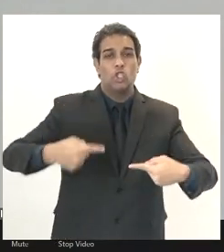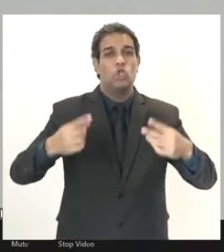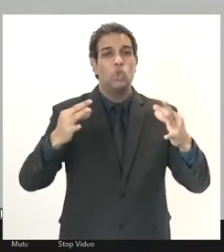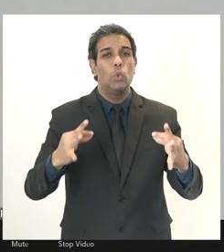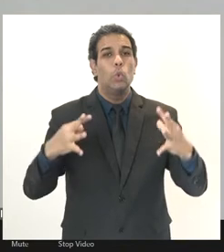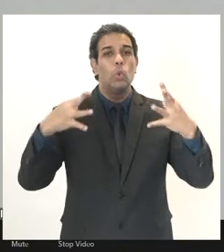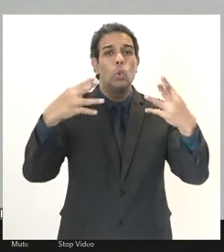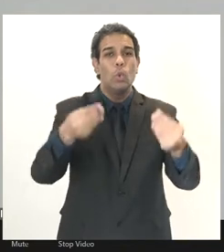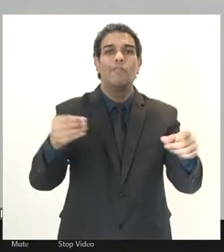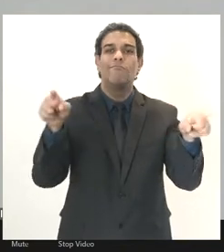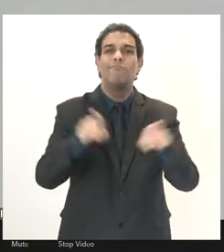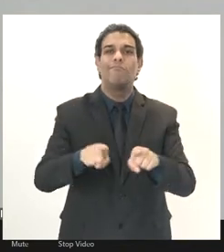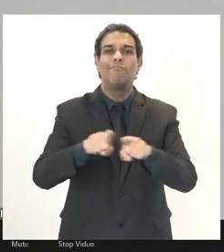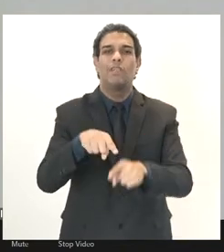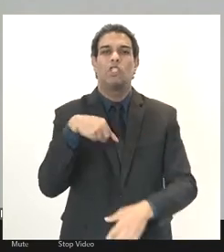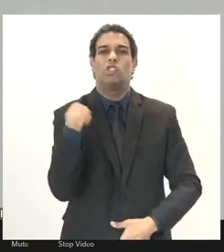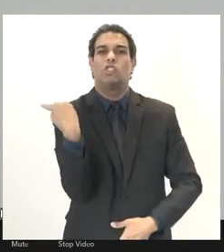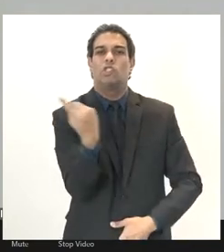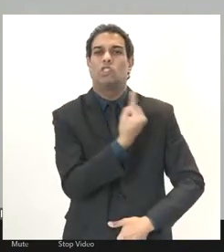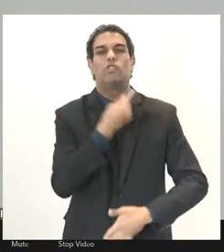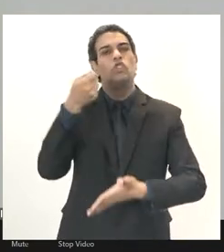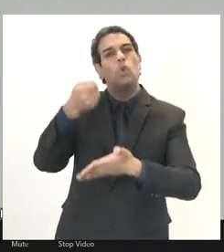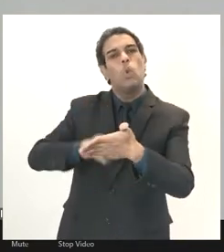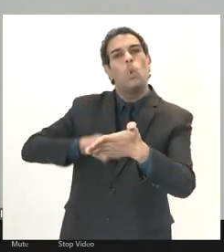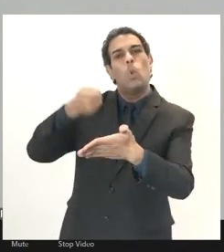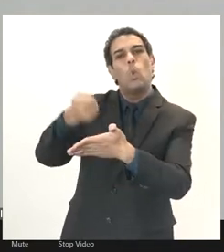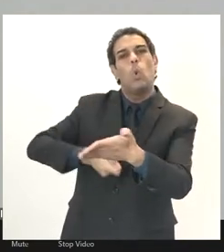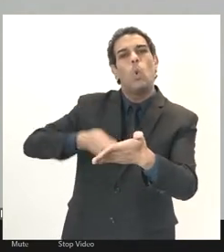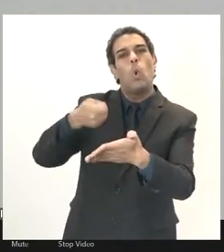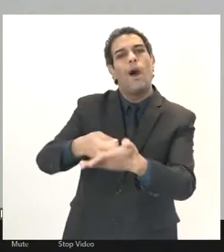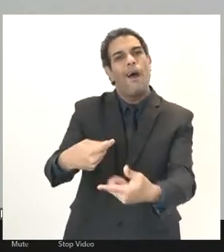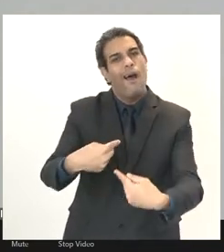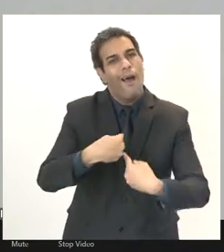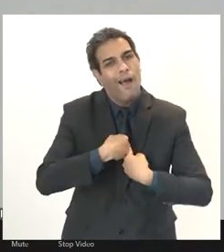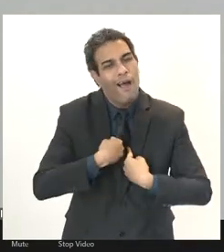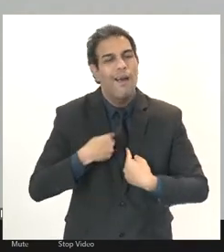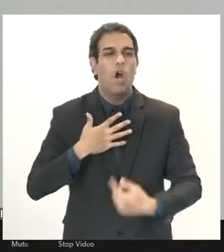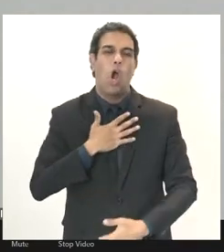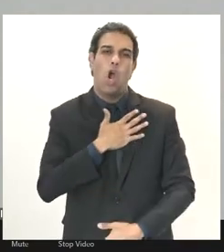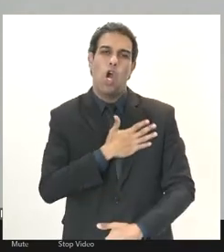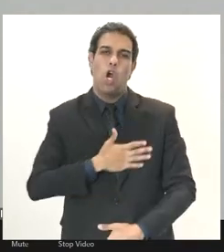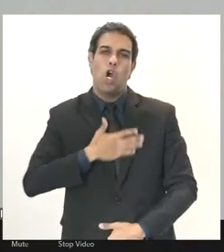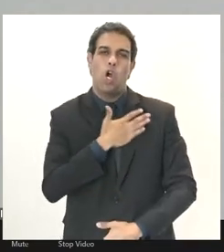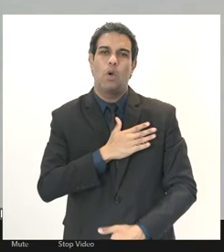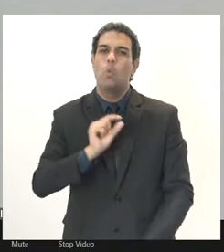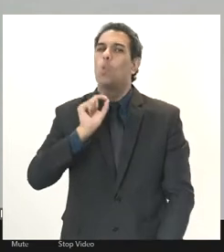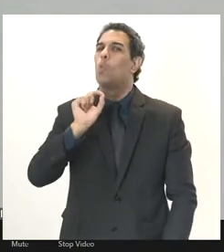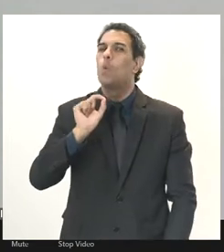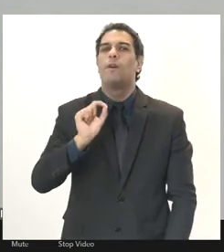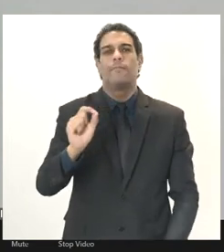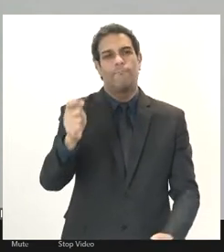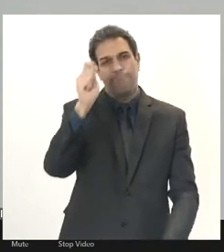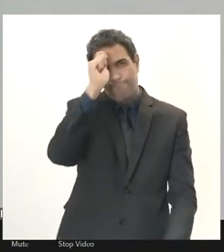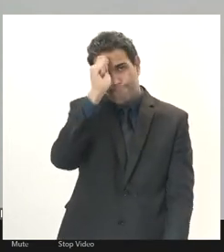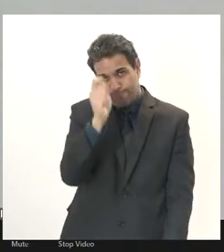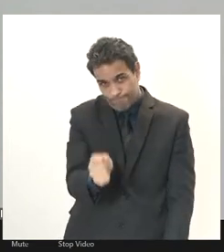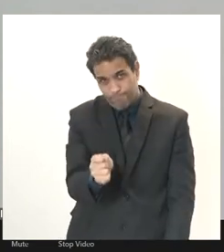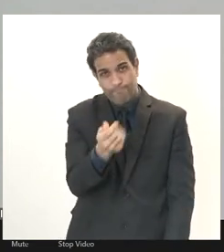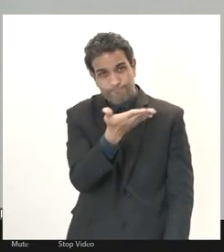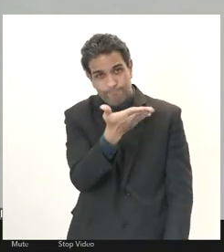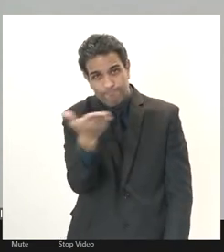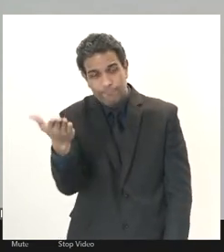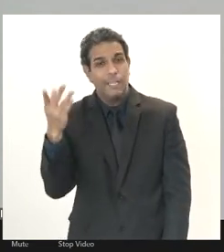e estamos aí para a luta eu mais uma vez gostaria de agradecer ao